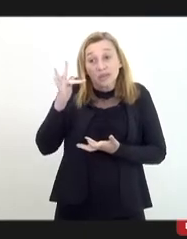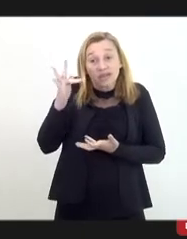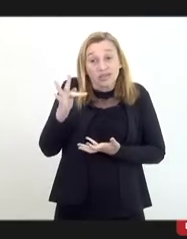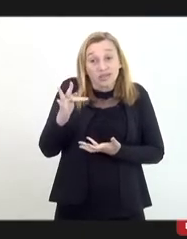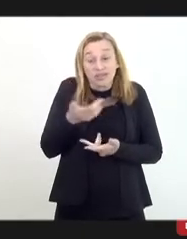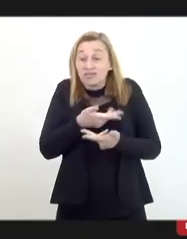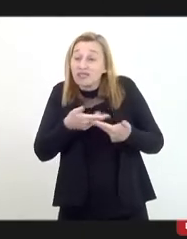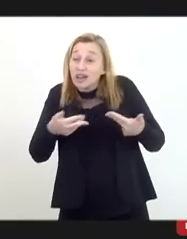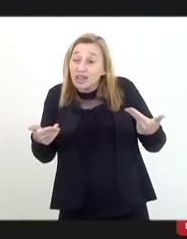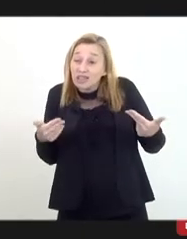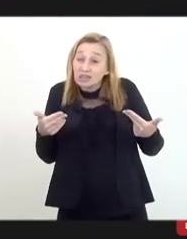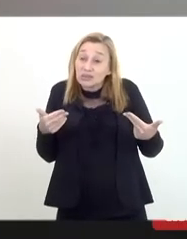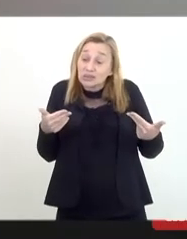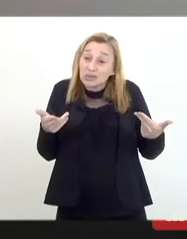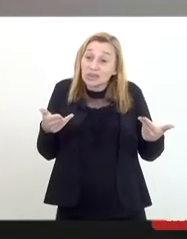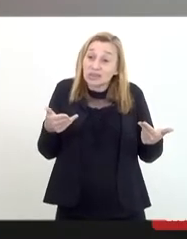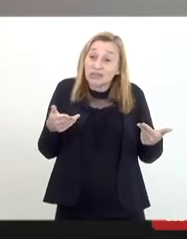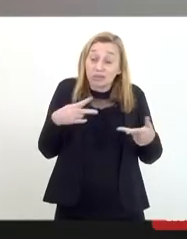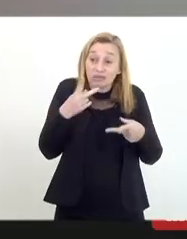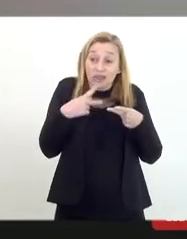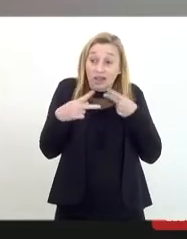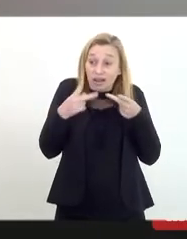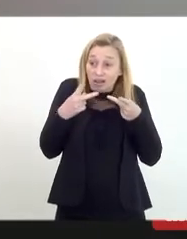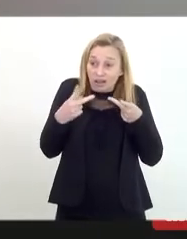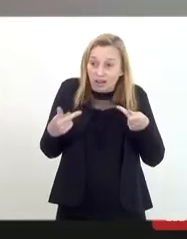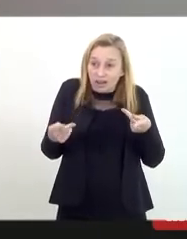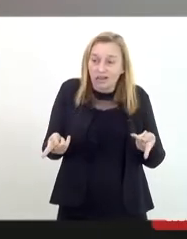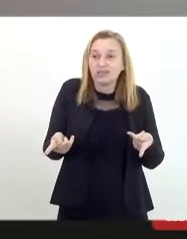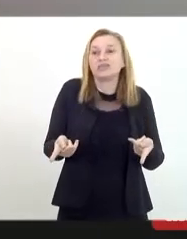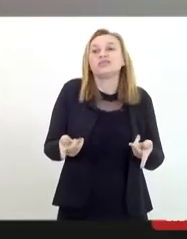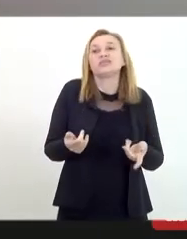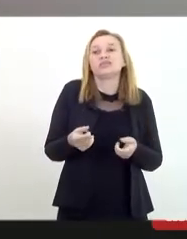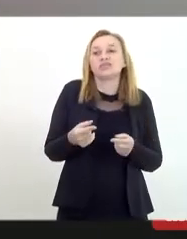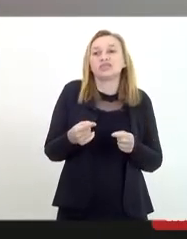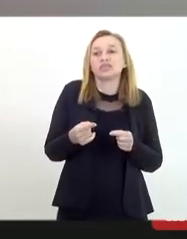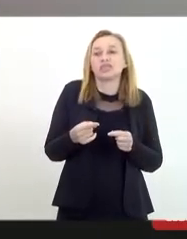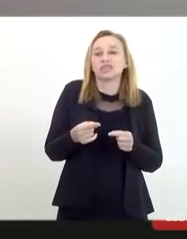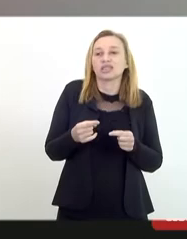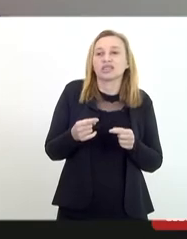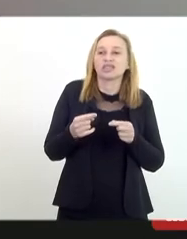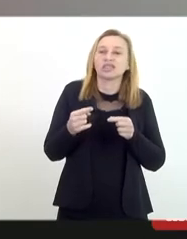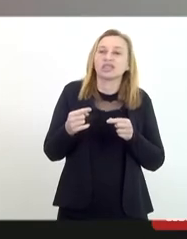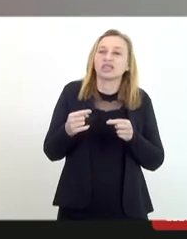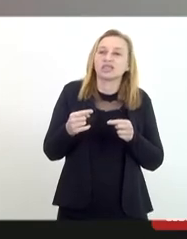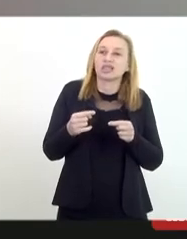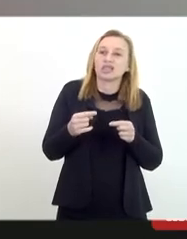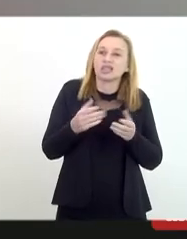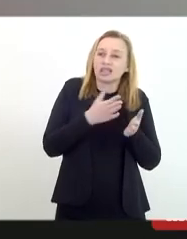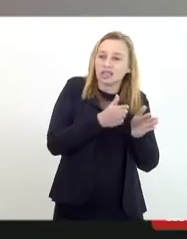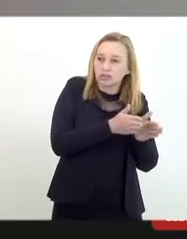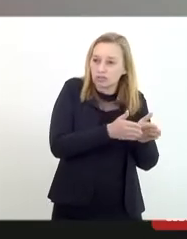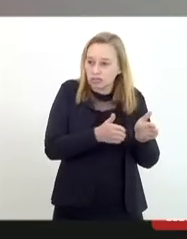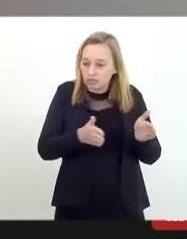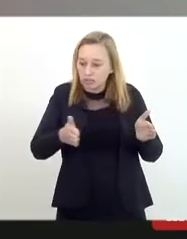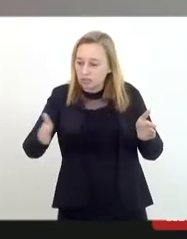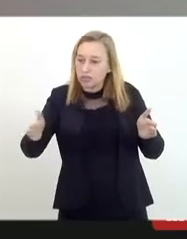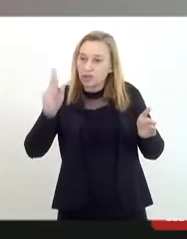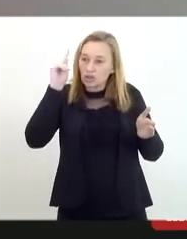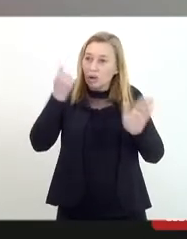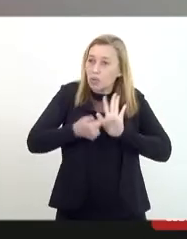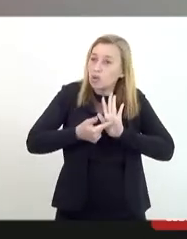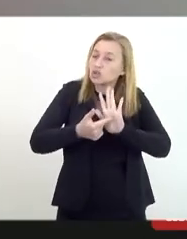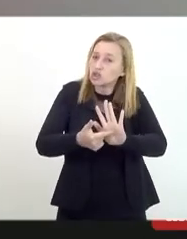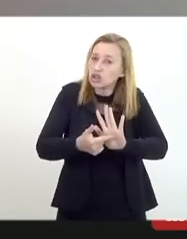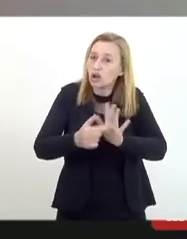muitas vezes tenham feito um giro para tentar demonstrar a vocês aqui